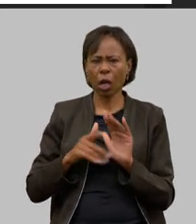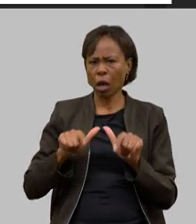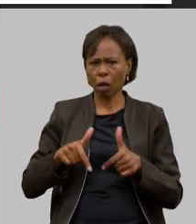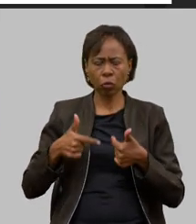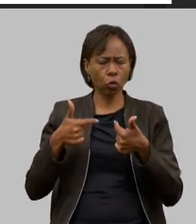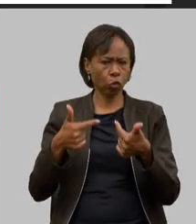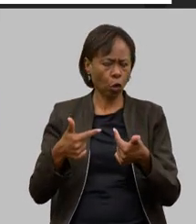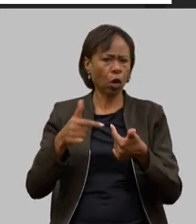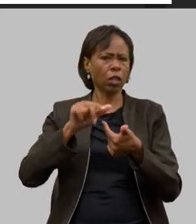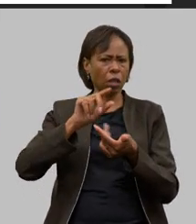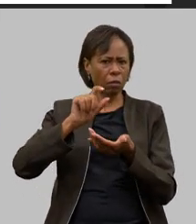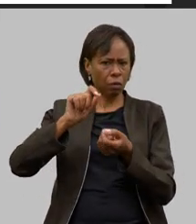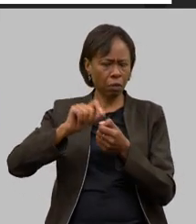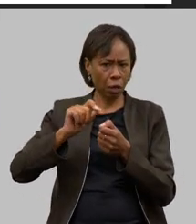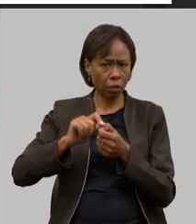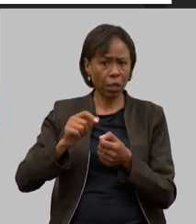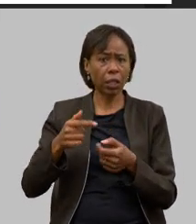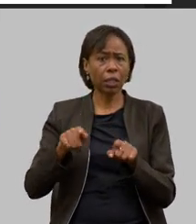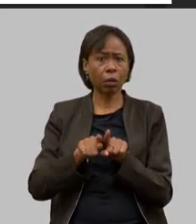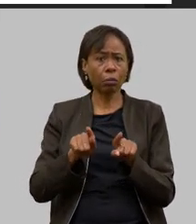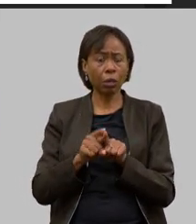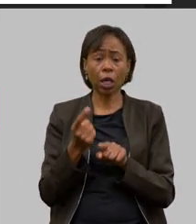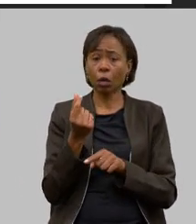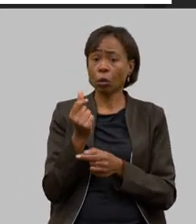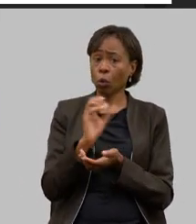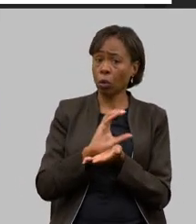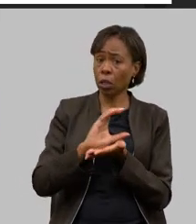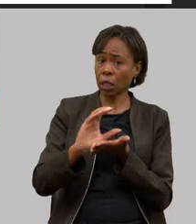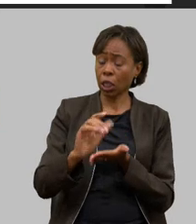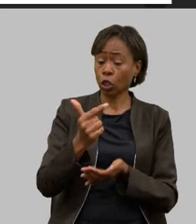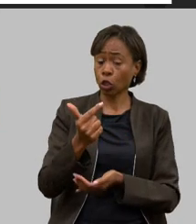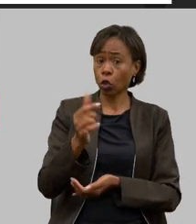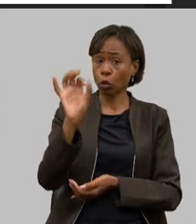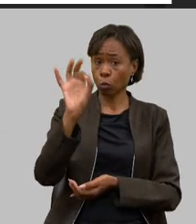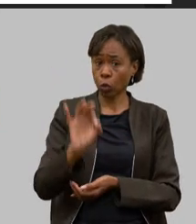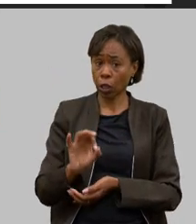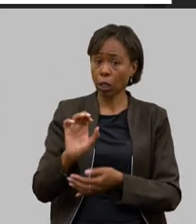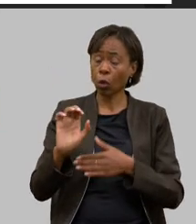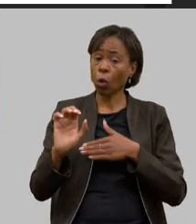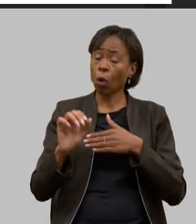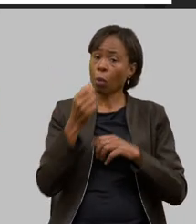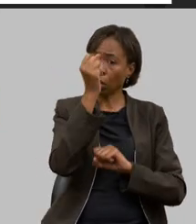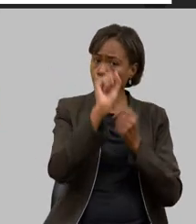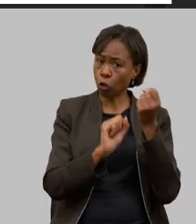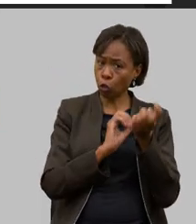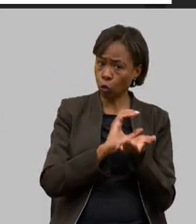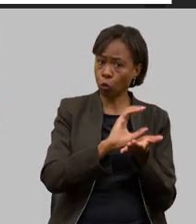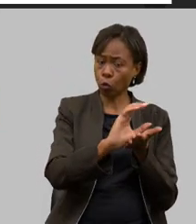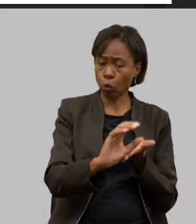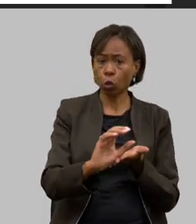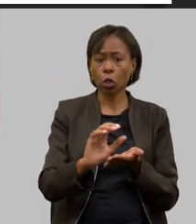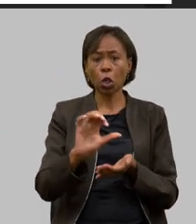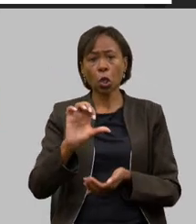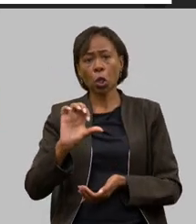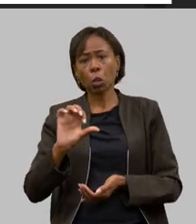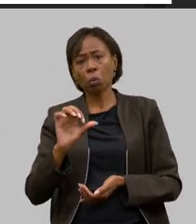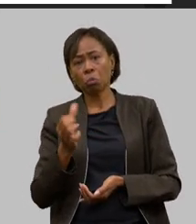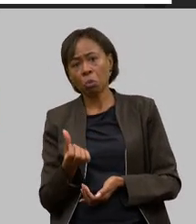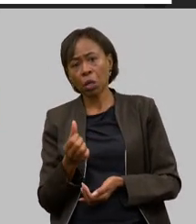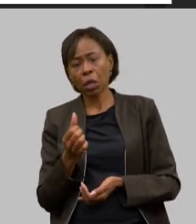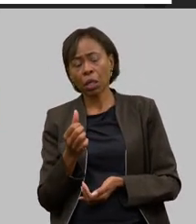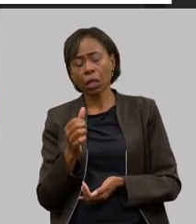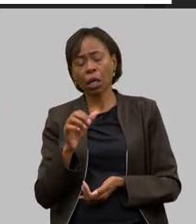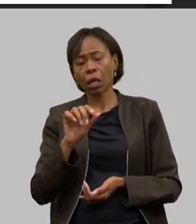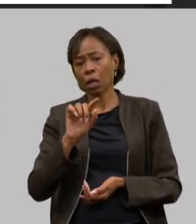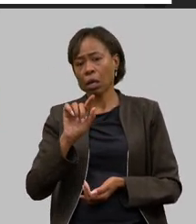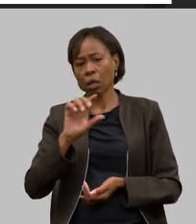sendo feitas nós temos o crédito presumido de 12% para a indústria ao qual 9,5% vai para a indústria 2,5% para compor o